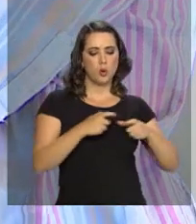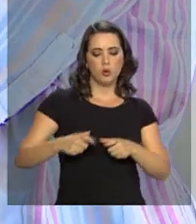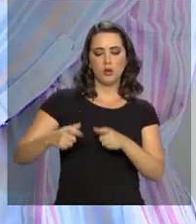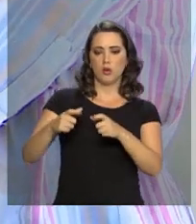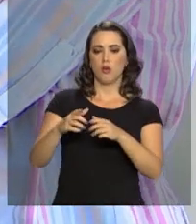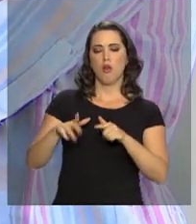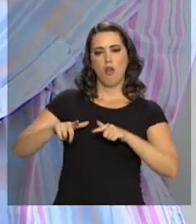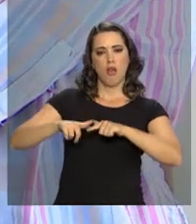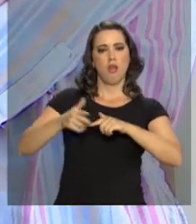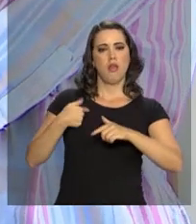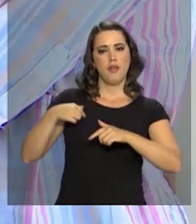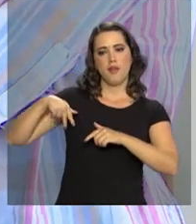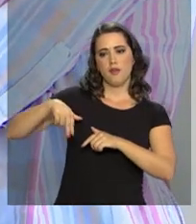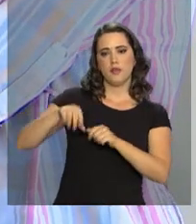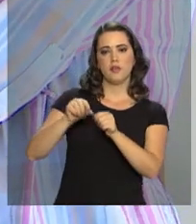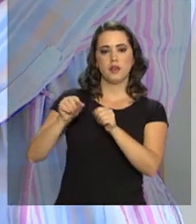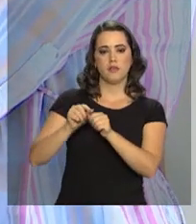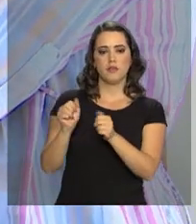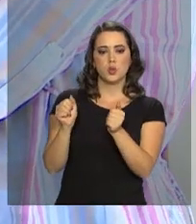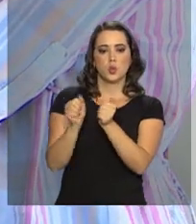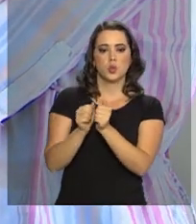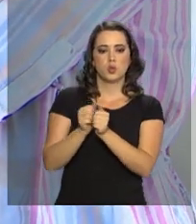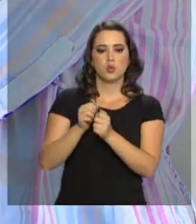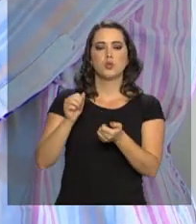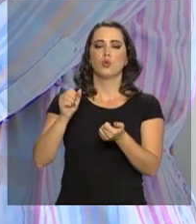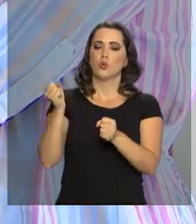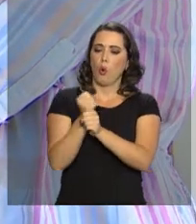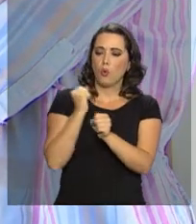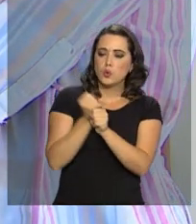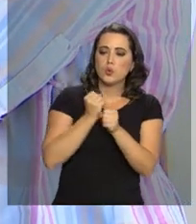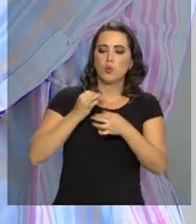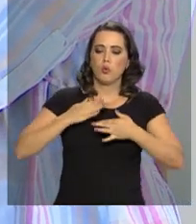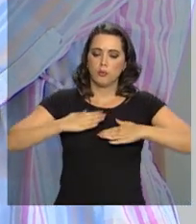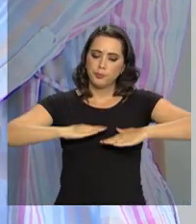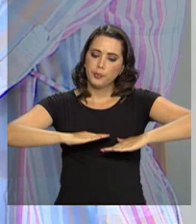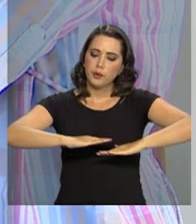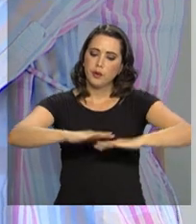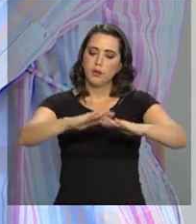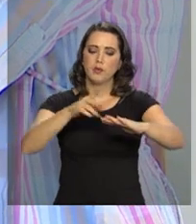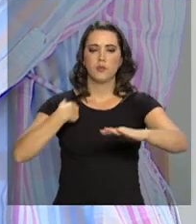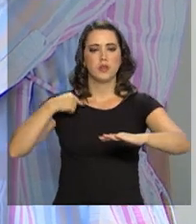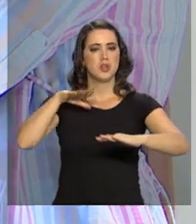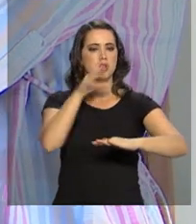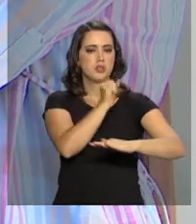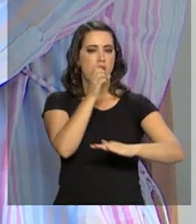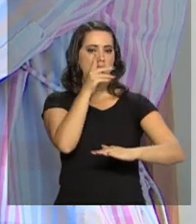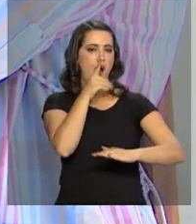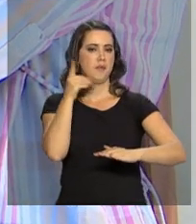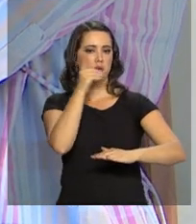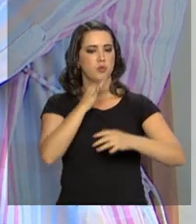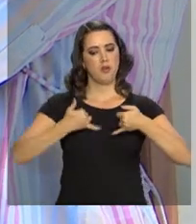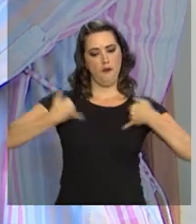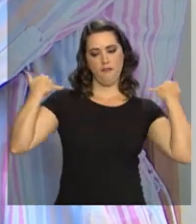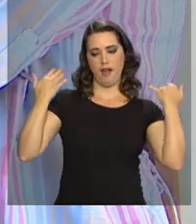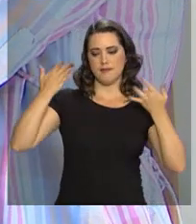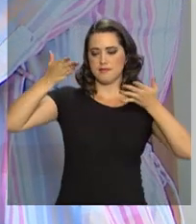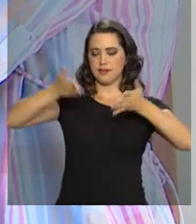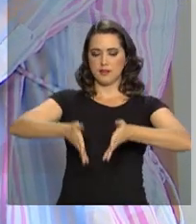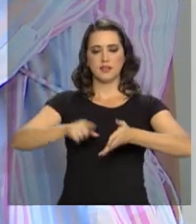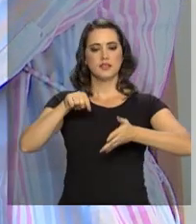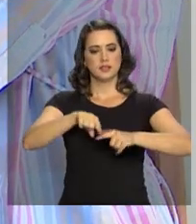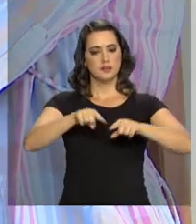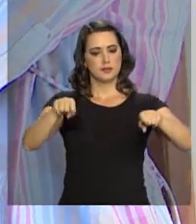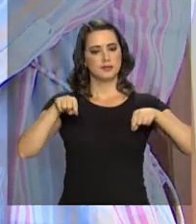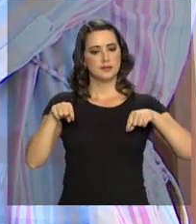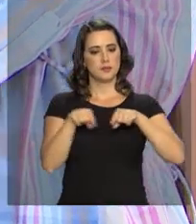Eu que fiz os passeios pela prefeitura. É onde é que a gente ficava, passar fim de semana, época de festa. Toda festa